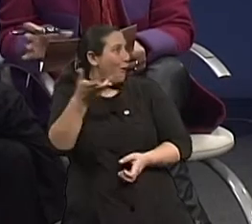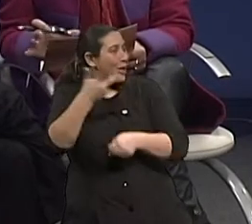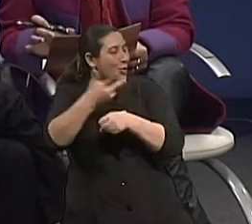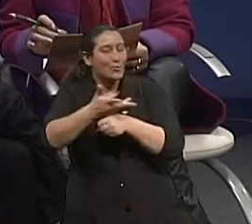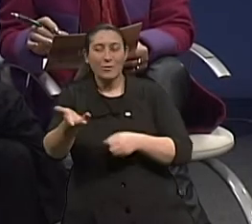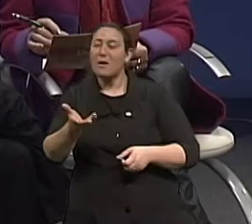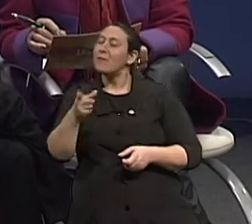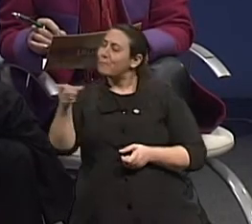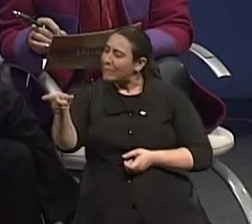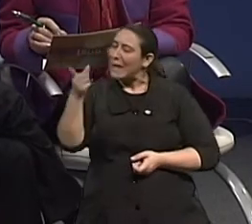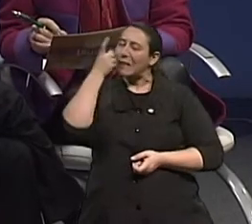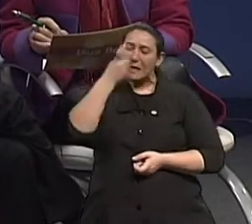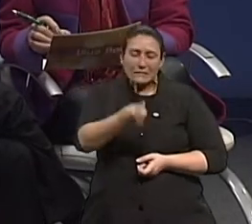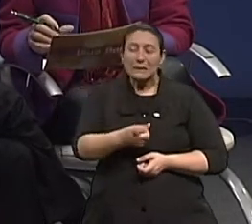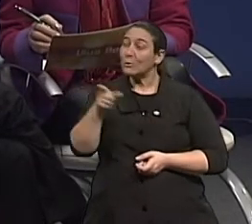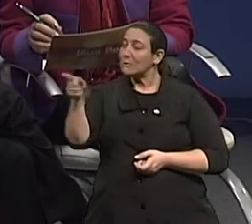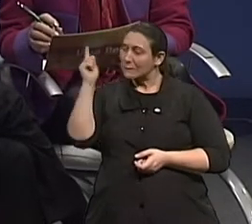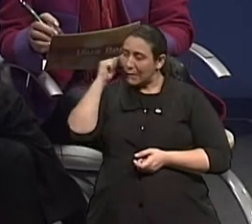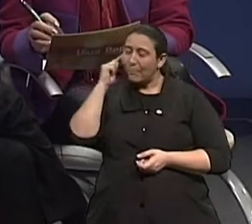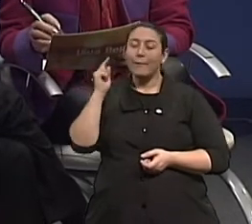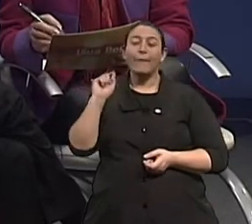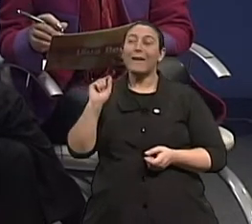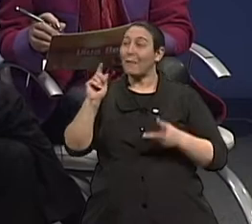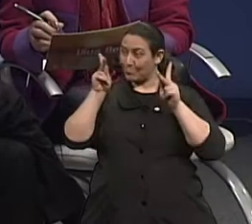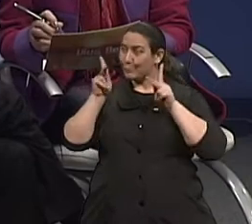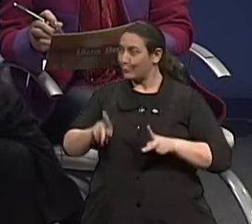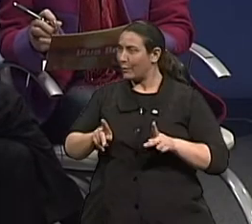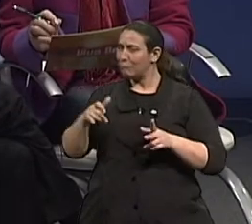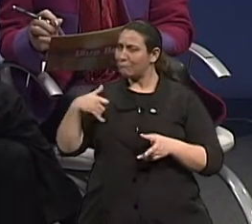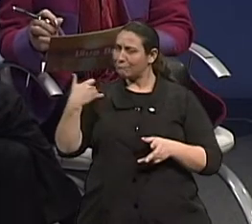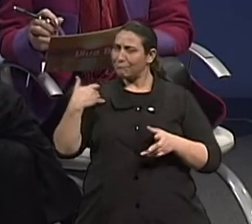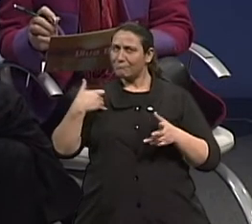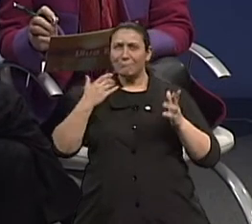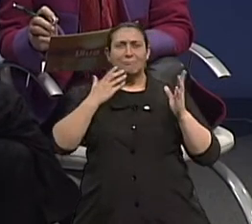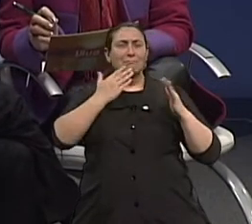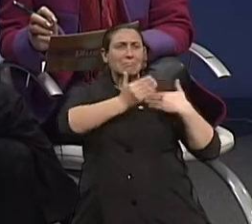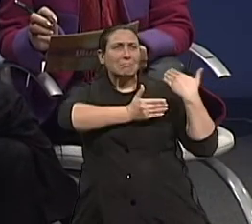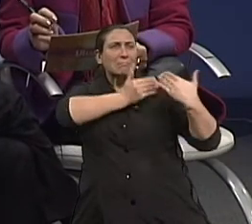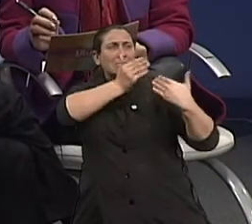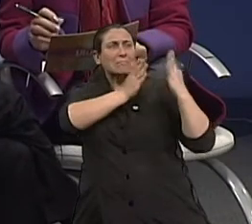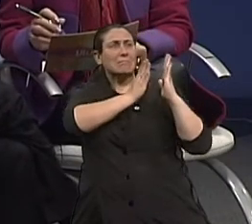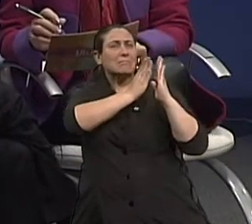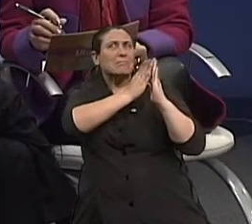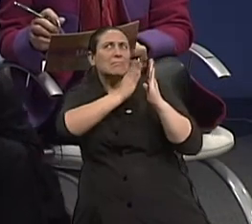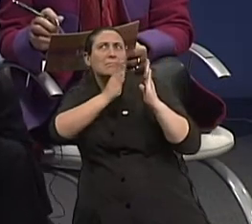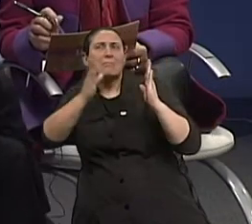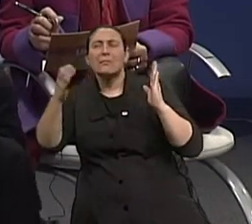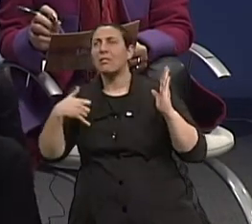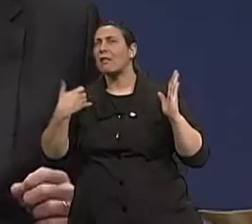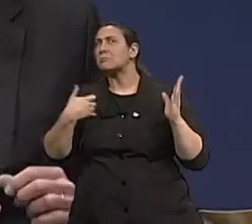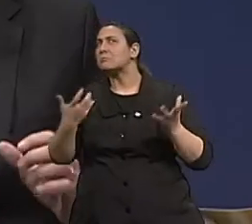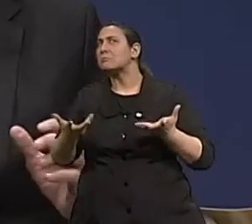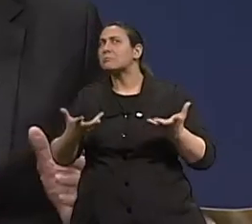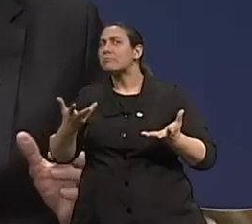Isabel, acho que isso é uma coisa interessante, assim, de passar para o teu telespectador, né? Essa idade cronológica de 60 também, ela foi, vamos dizer